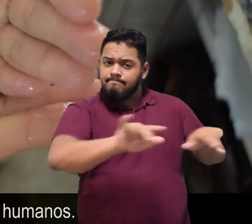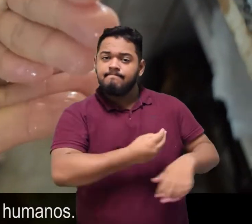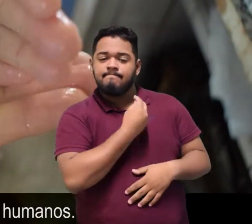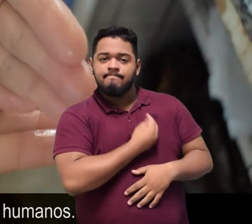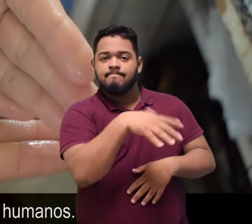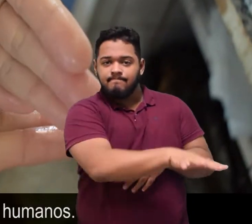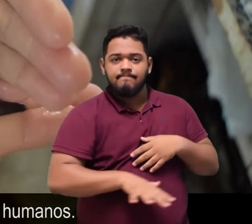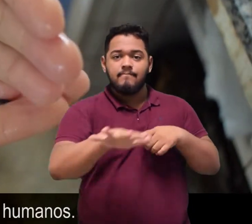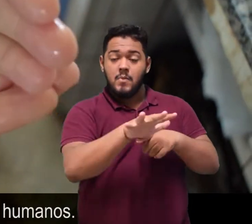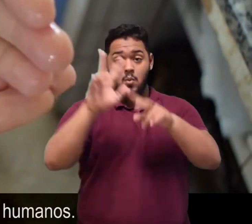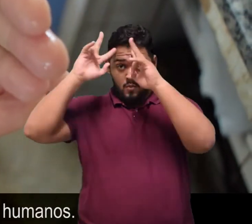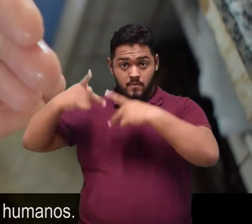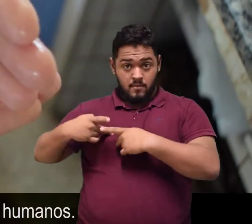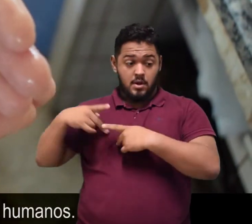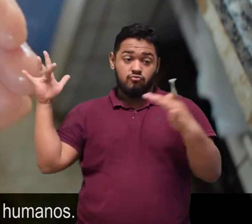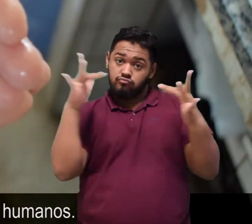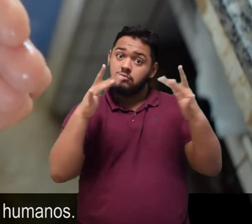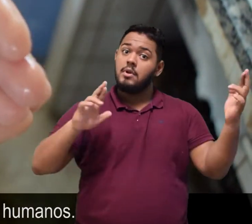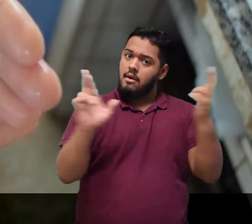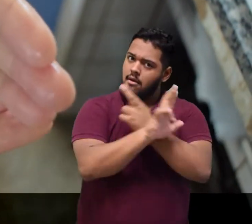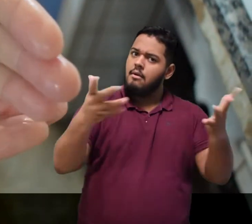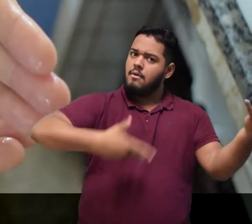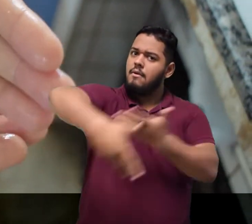relação ao meio ambiente e também em relação aos humanos.